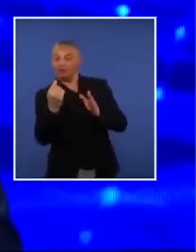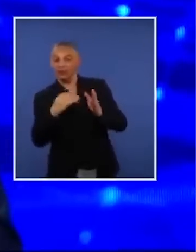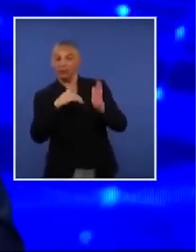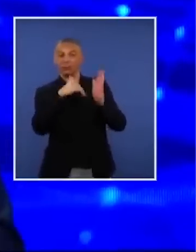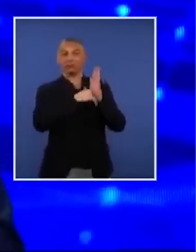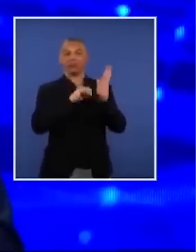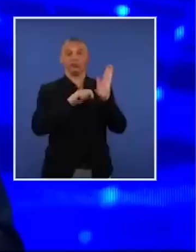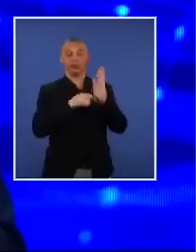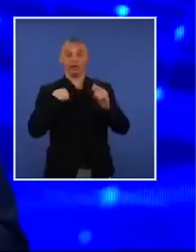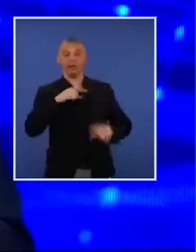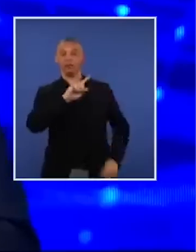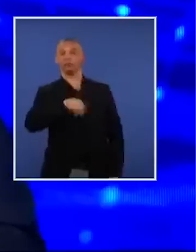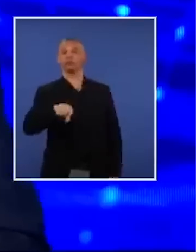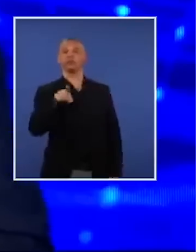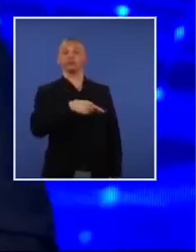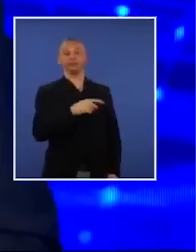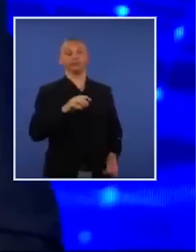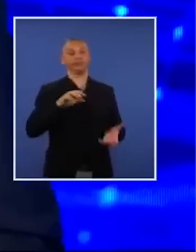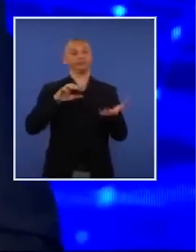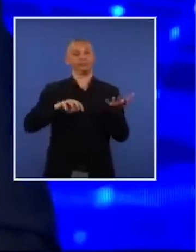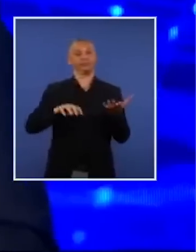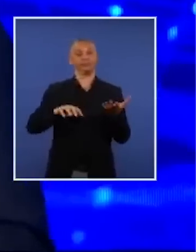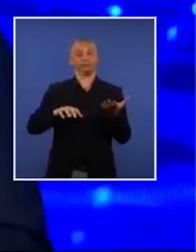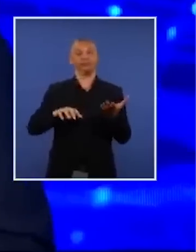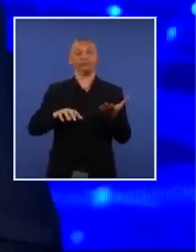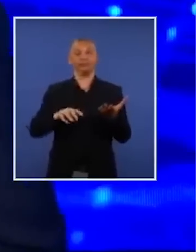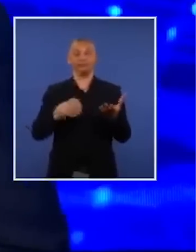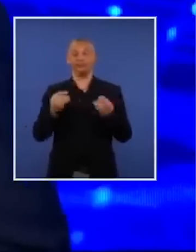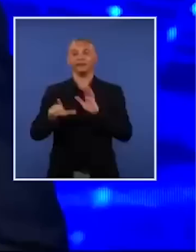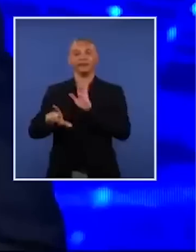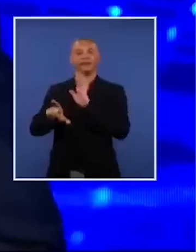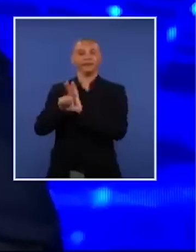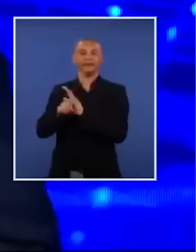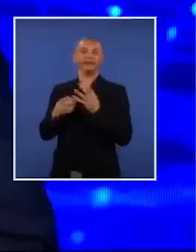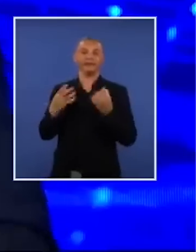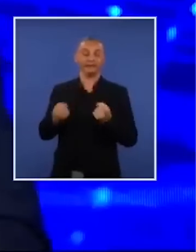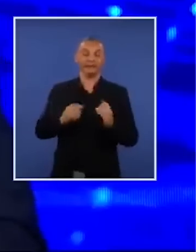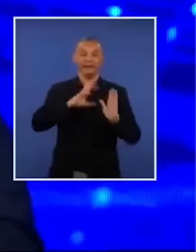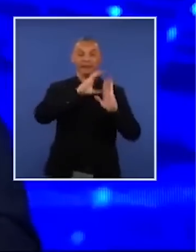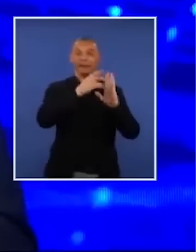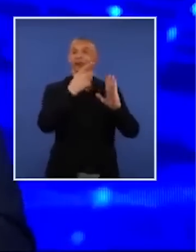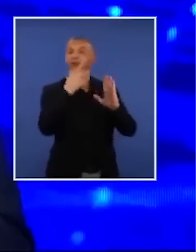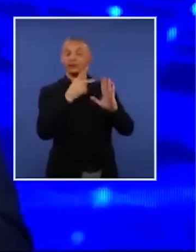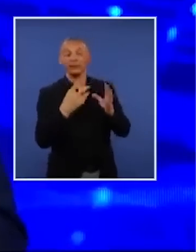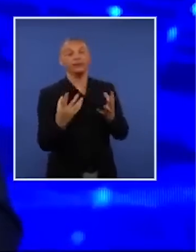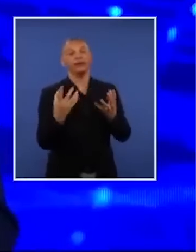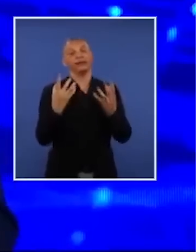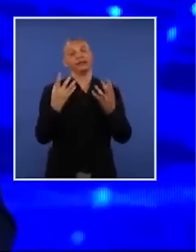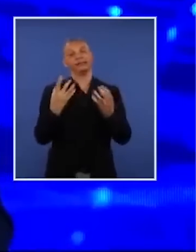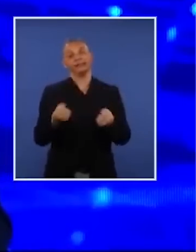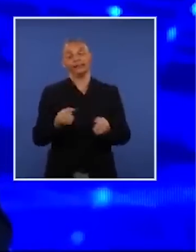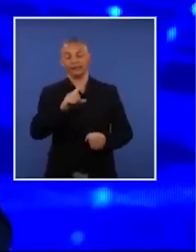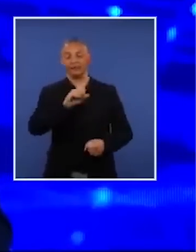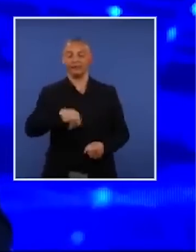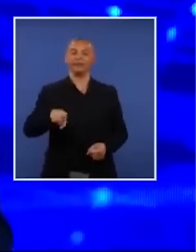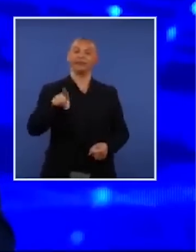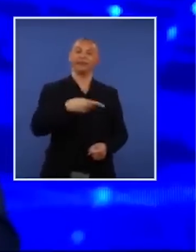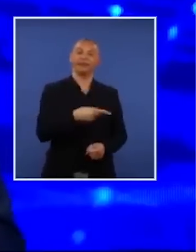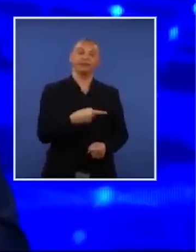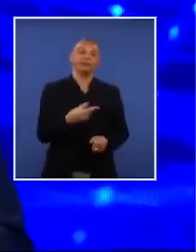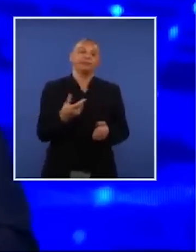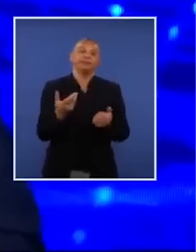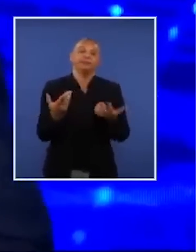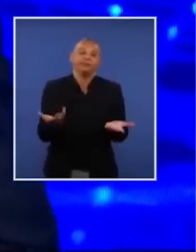vetei. O parlamento derrubou o veto. É lei. O seu partido, Lula, votou para derrubar o veto no tocante do